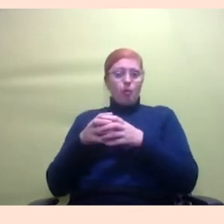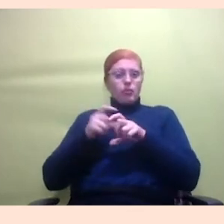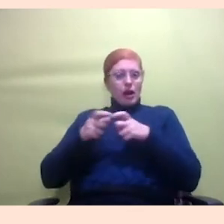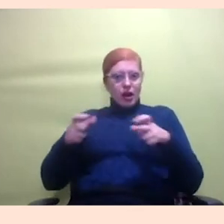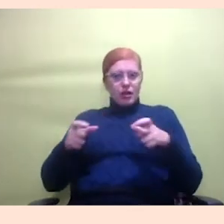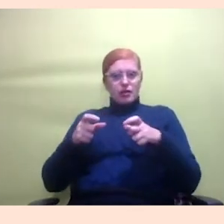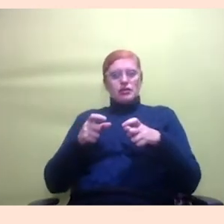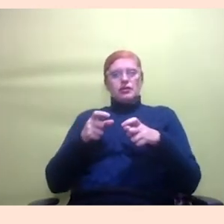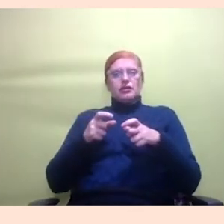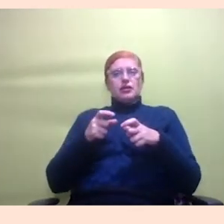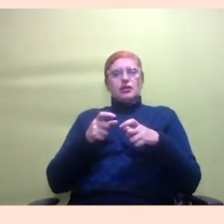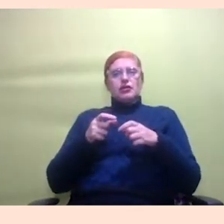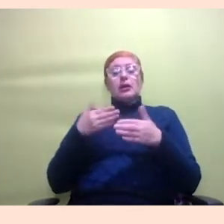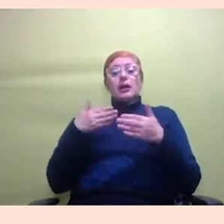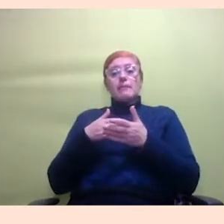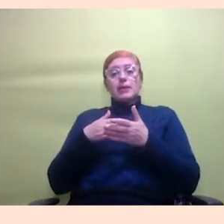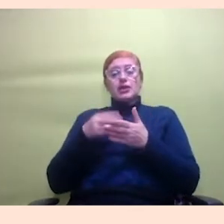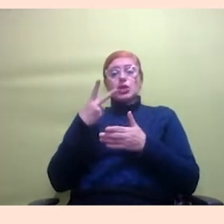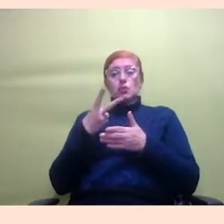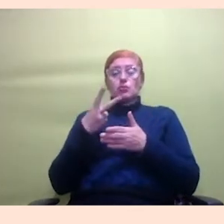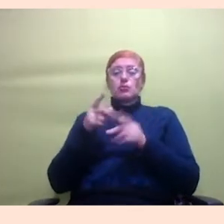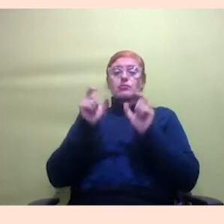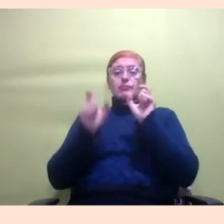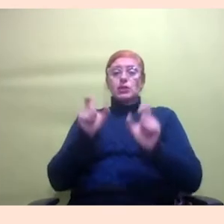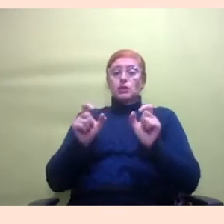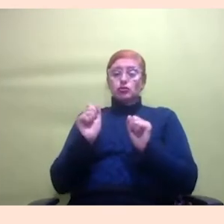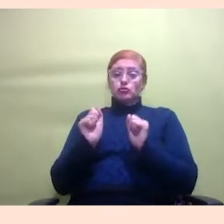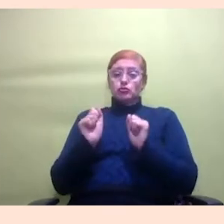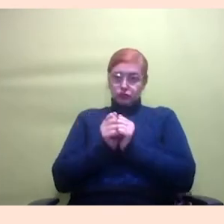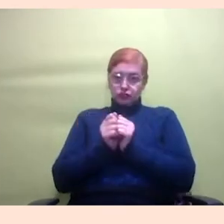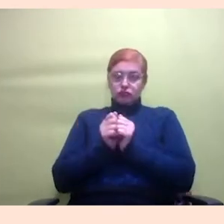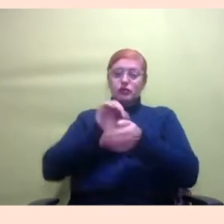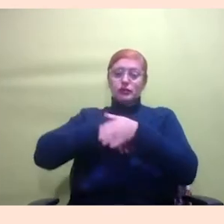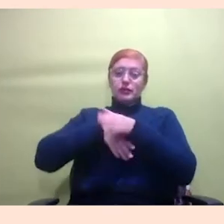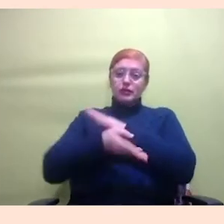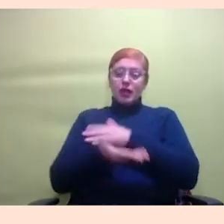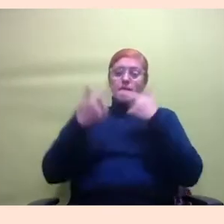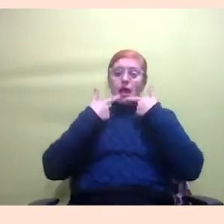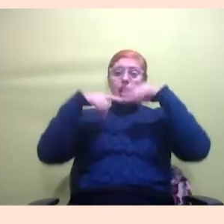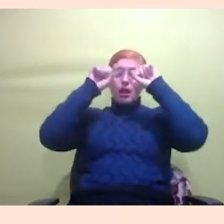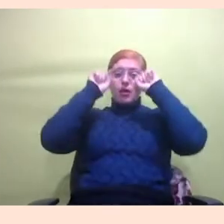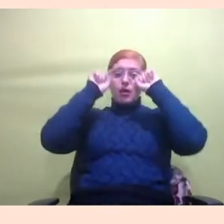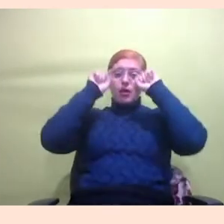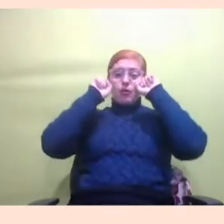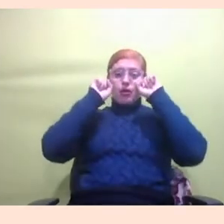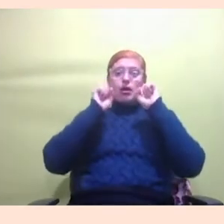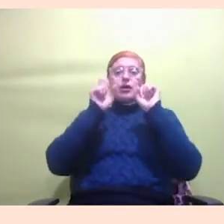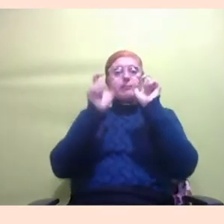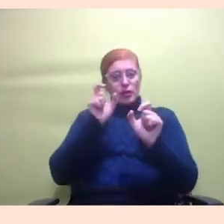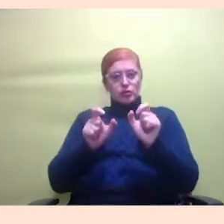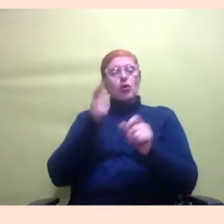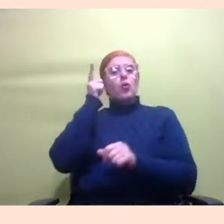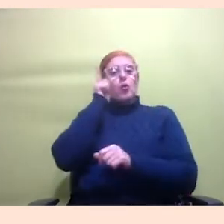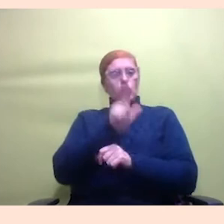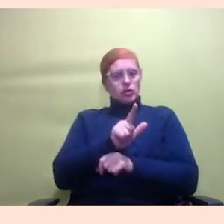pessoas juntas a gente se adequa ao linguagem que a pessoa pode com a plataforma que a pessoa pode com o